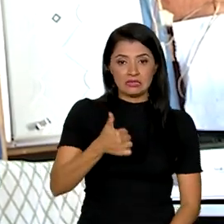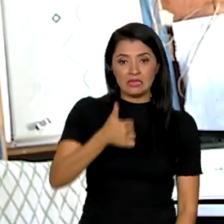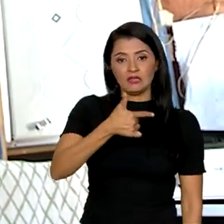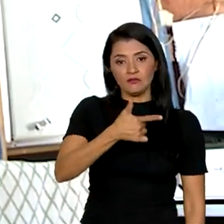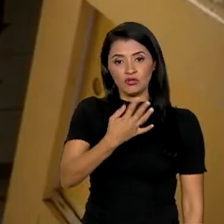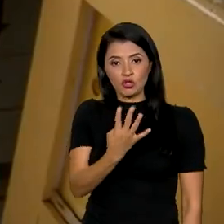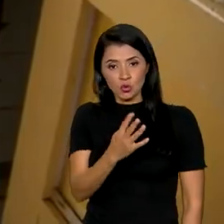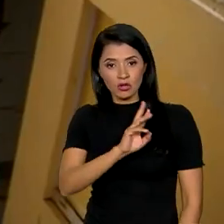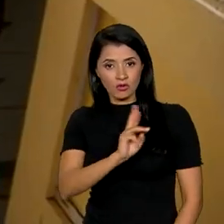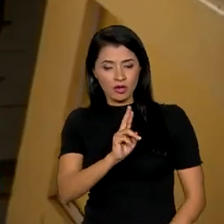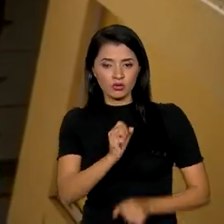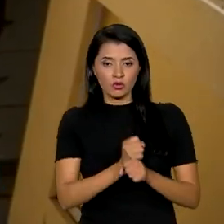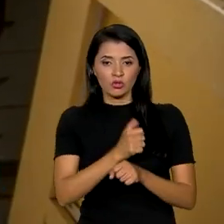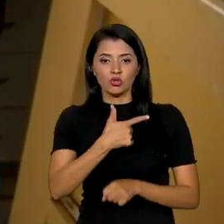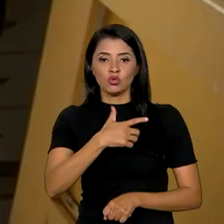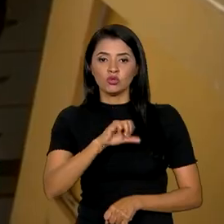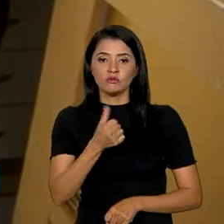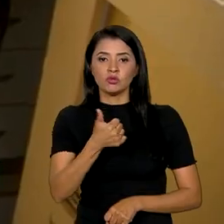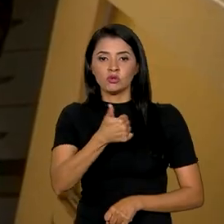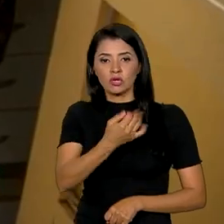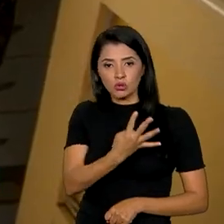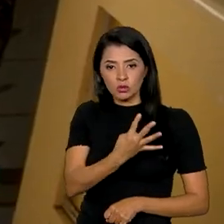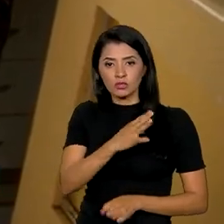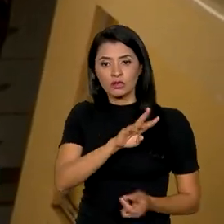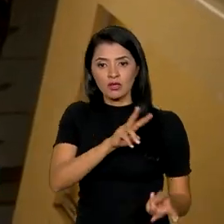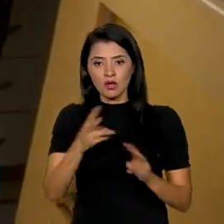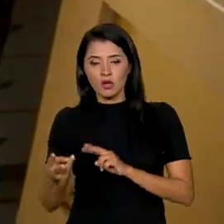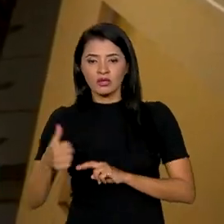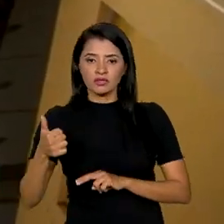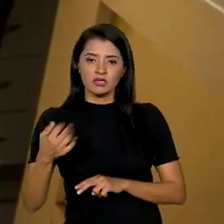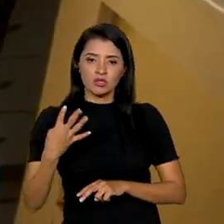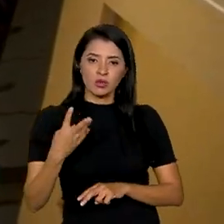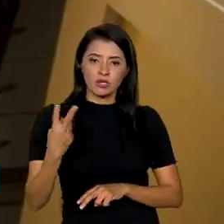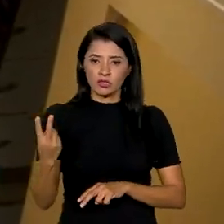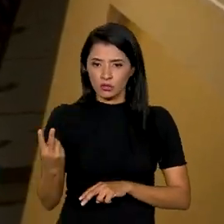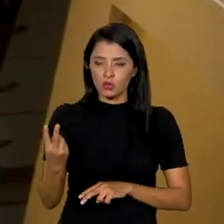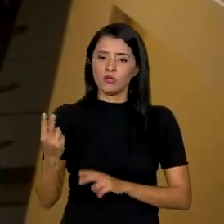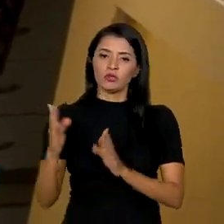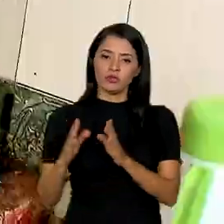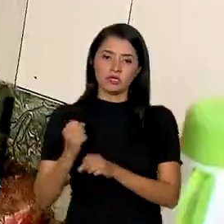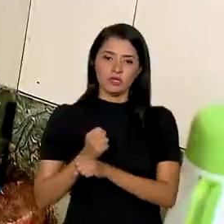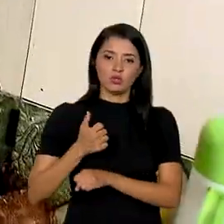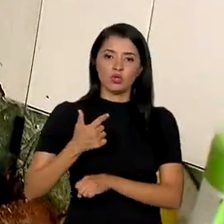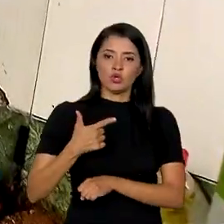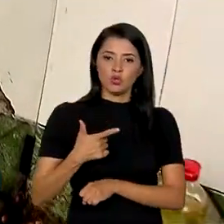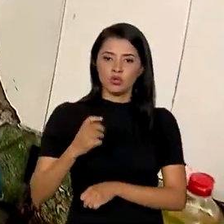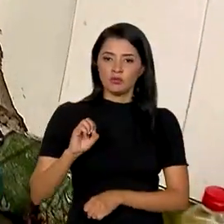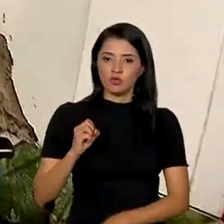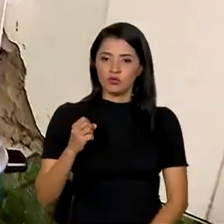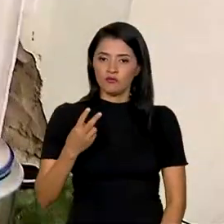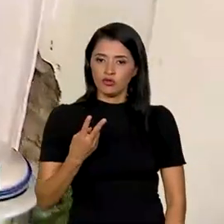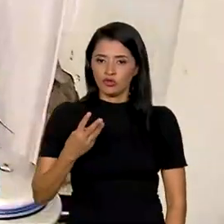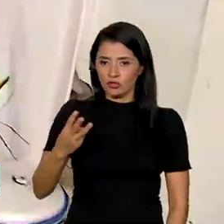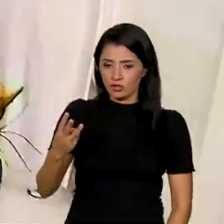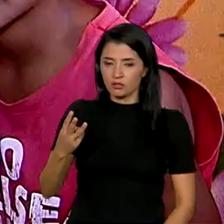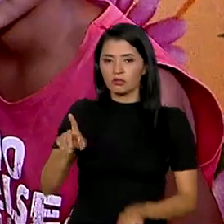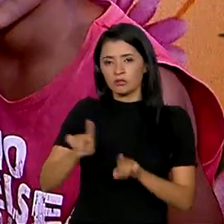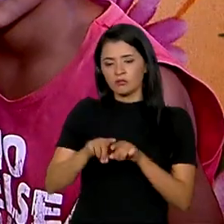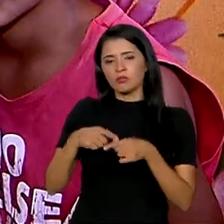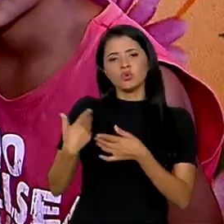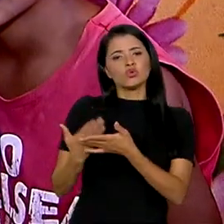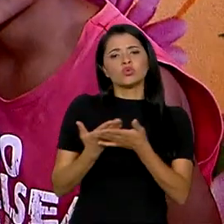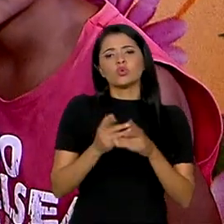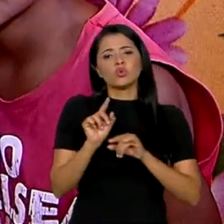,00 em 2014 para R 142,00 em 2023. Os técnicos também estudaram